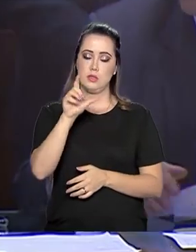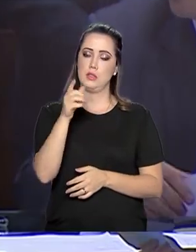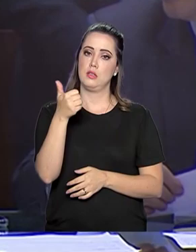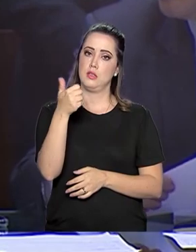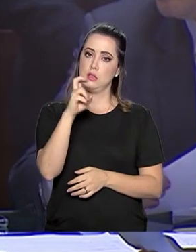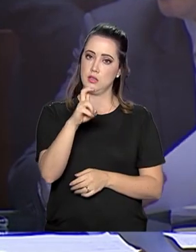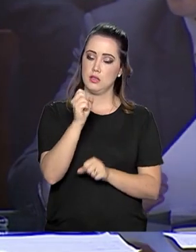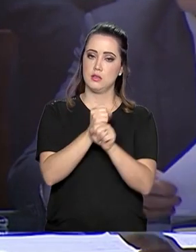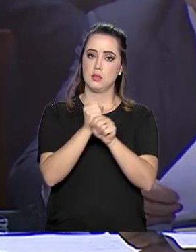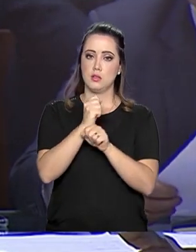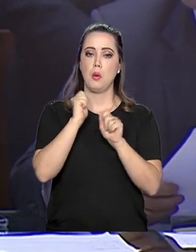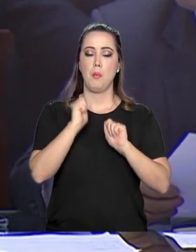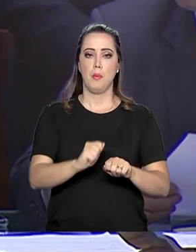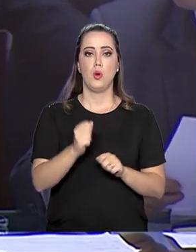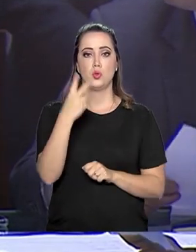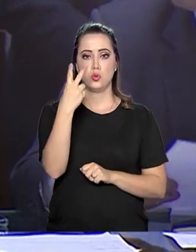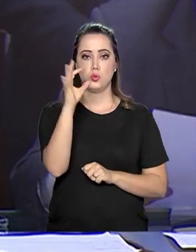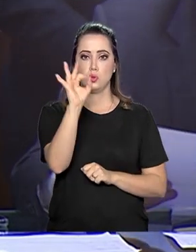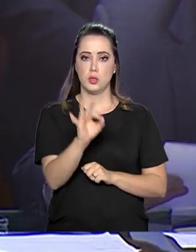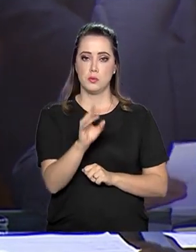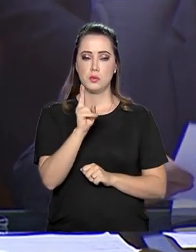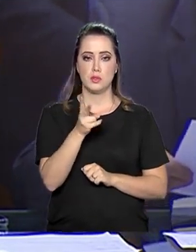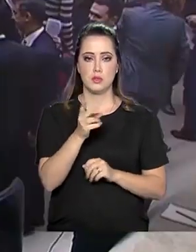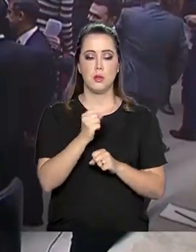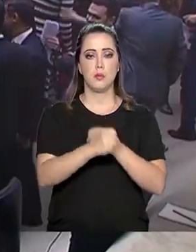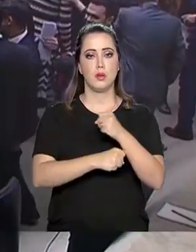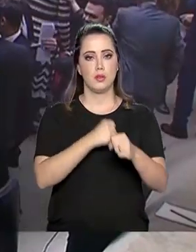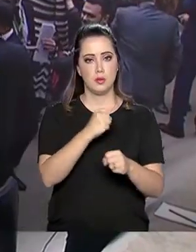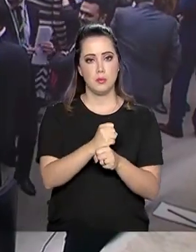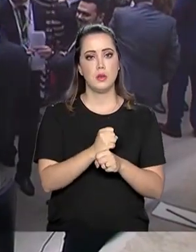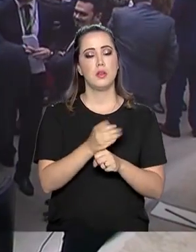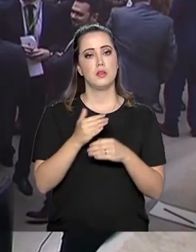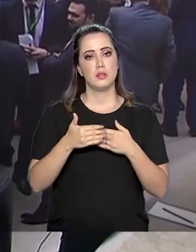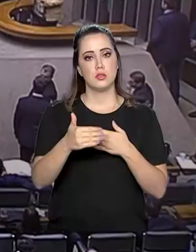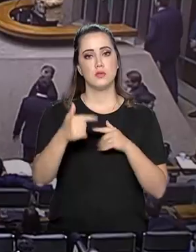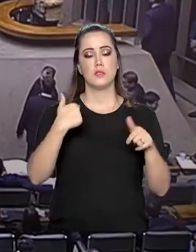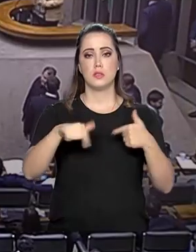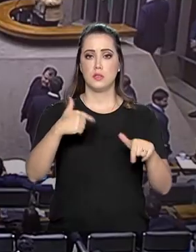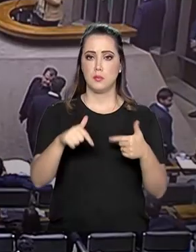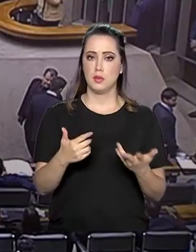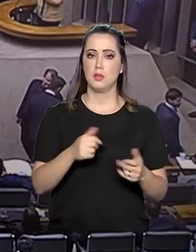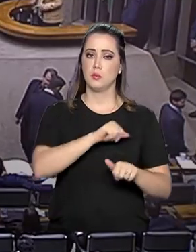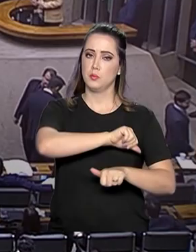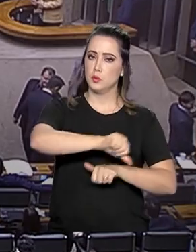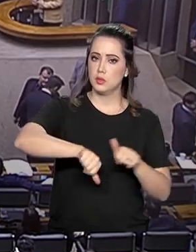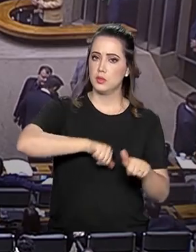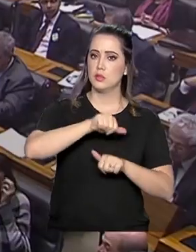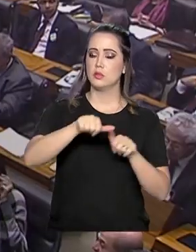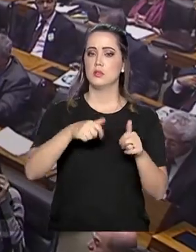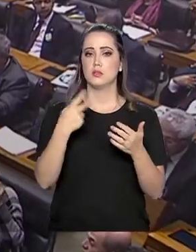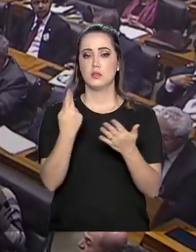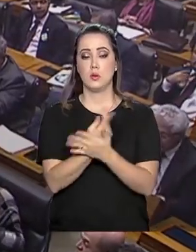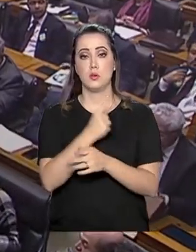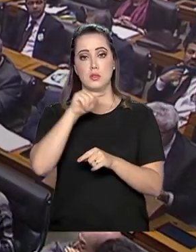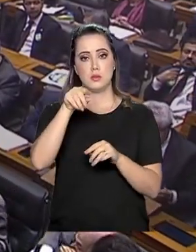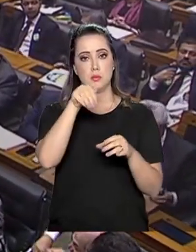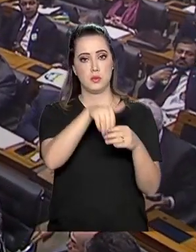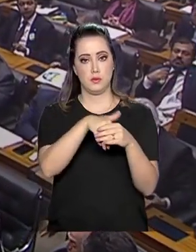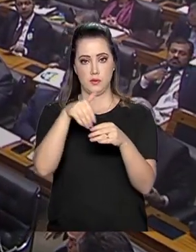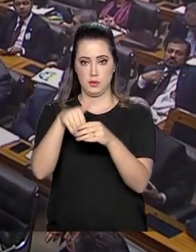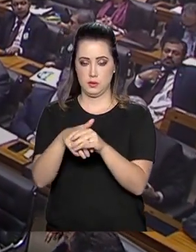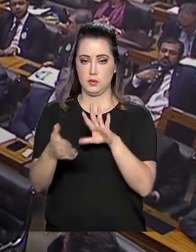elas vão poder receber 2% a cada ano a mais que estiverem na ativa. A mudança será feita durante a votação da